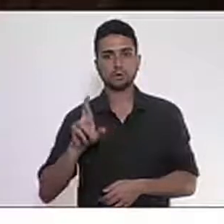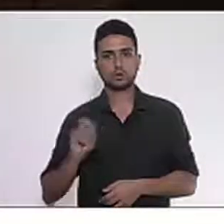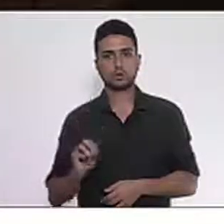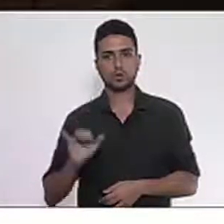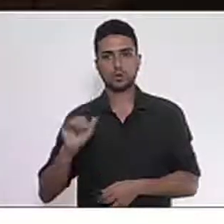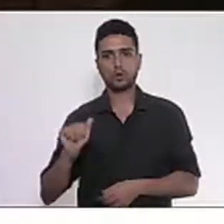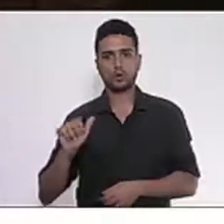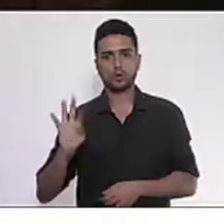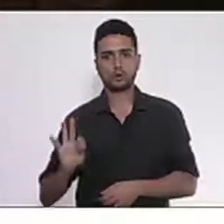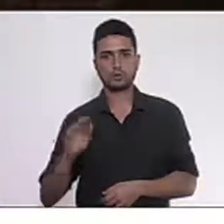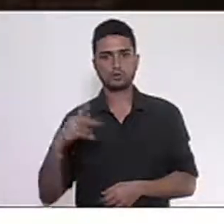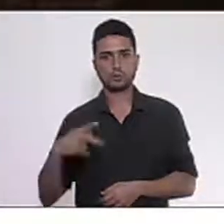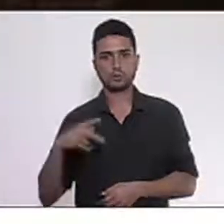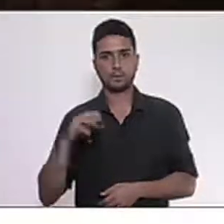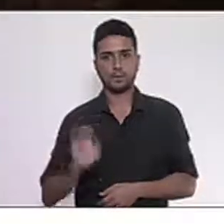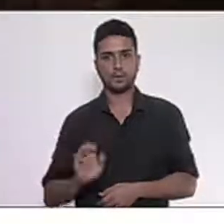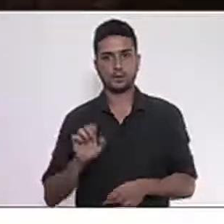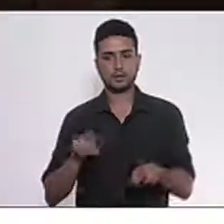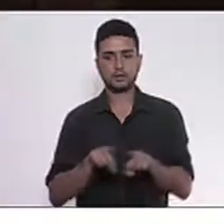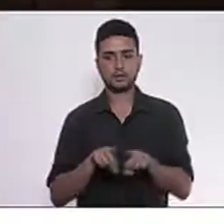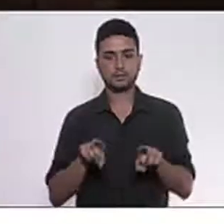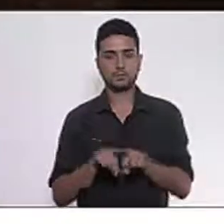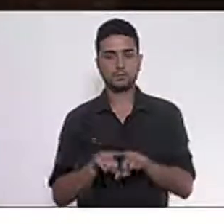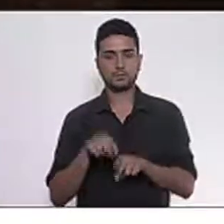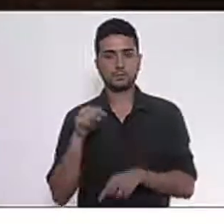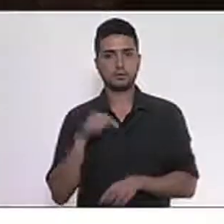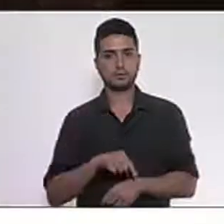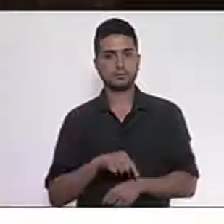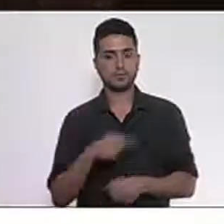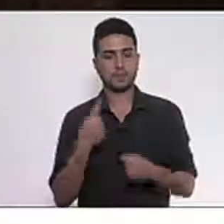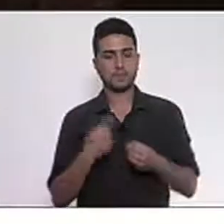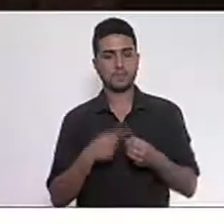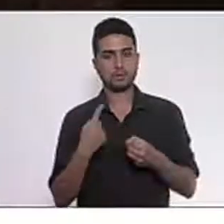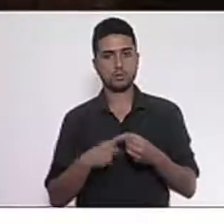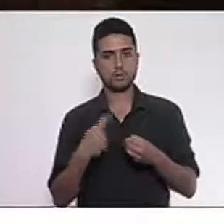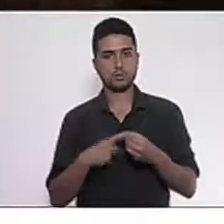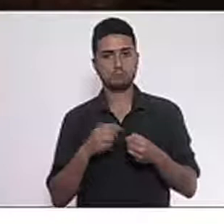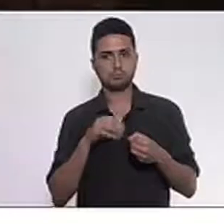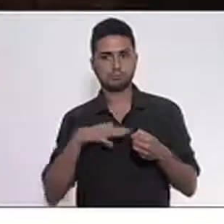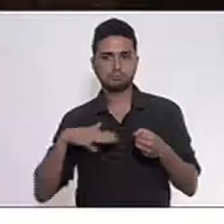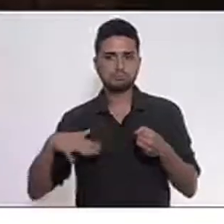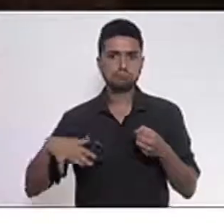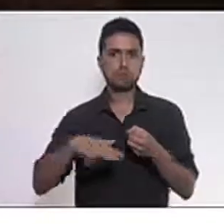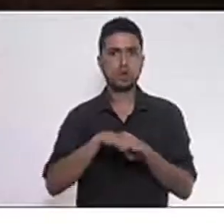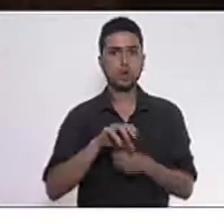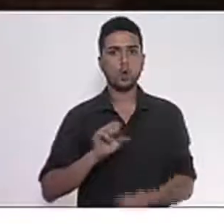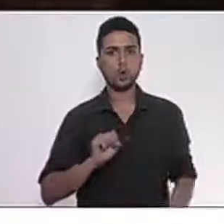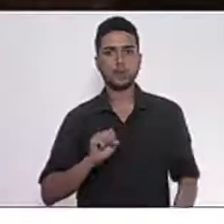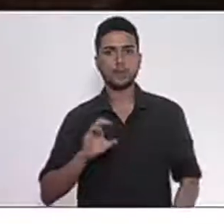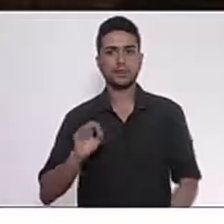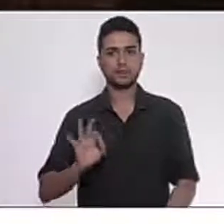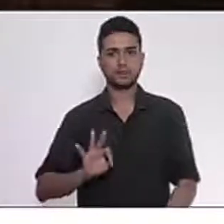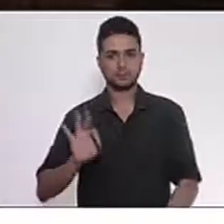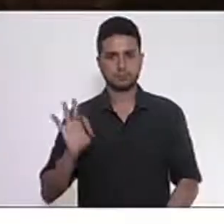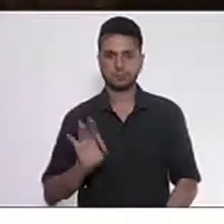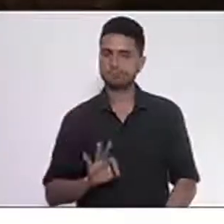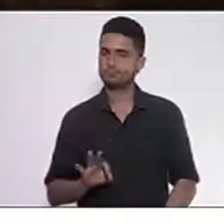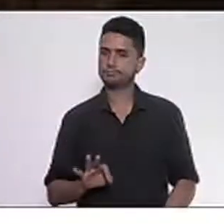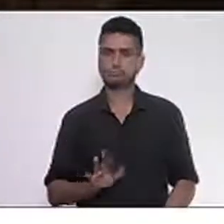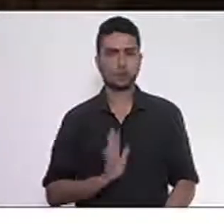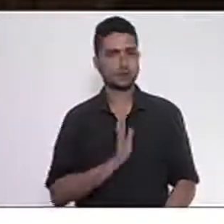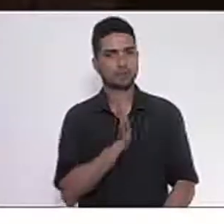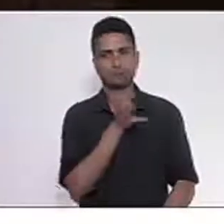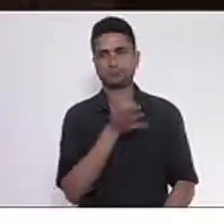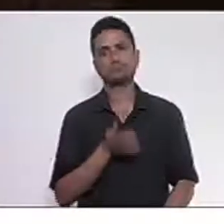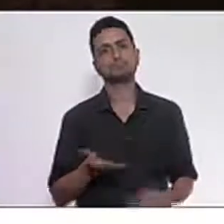da PE e os municípios 80%. É uma tragédia. Inclusive,